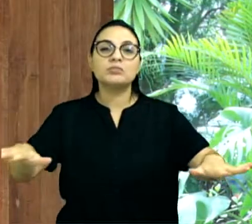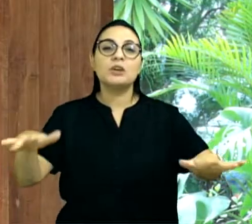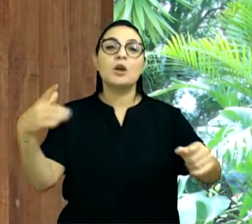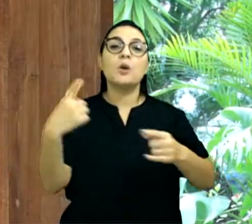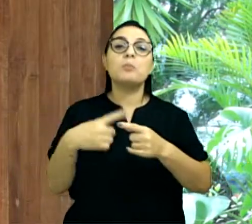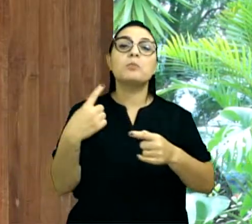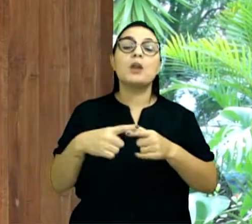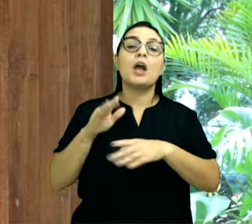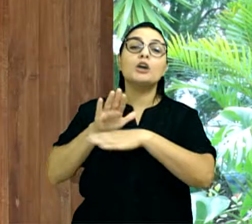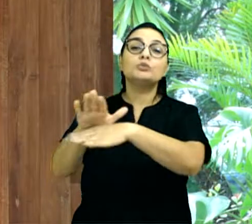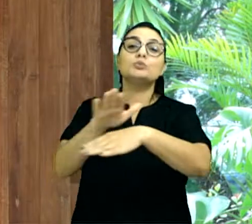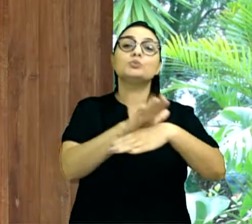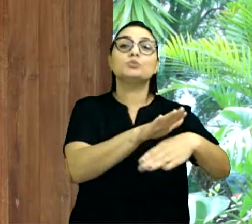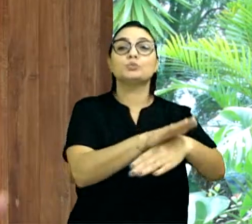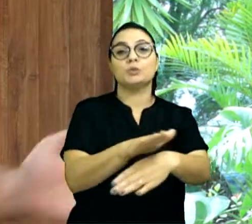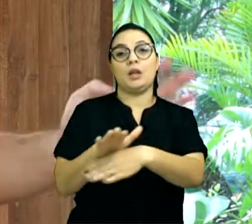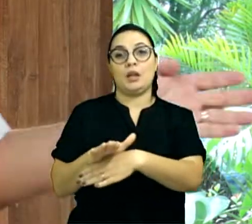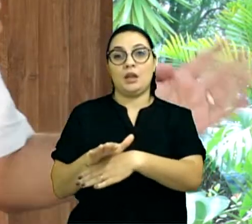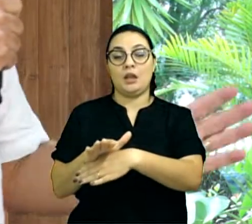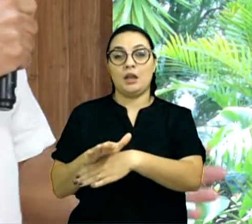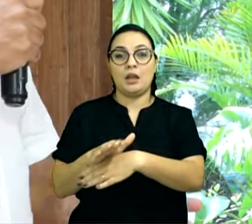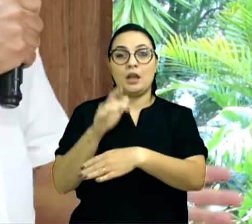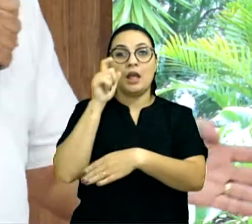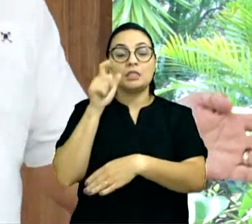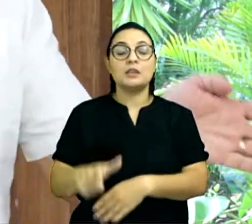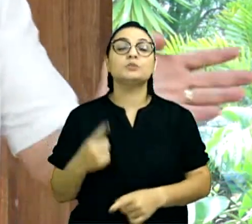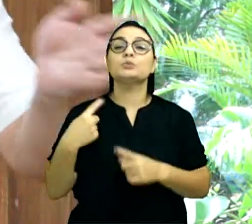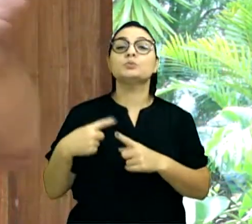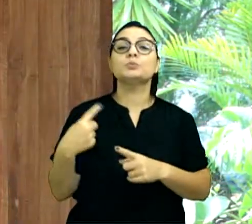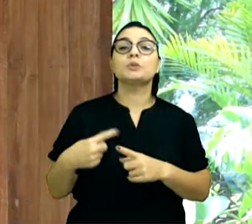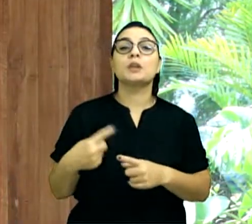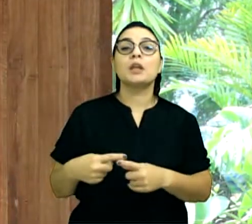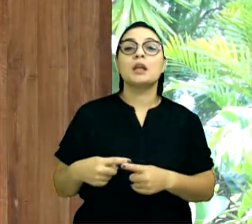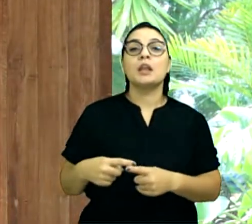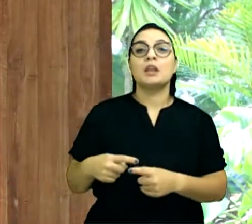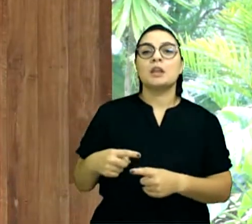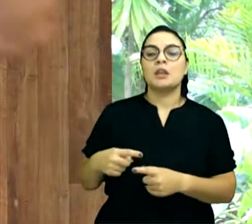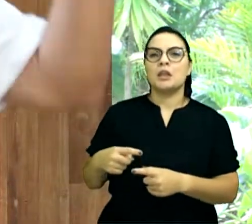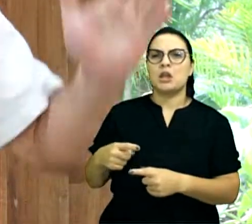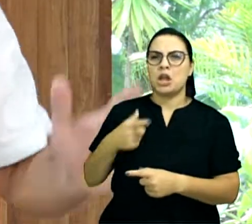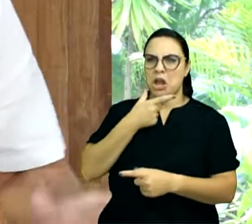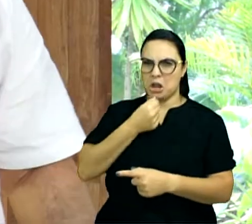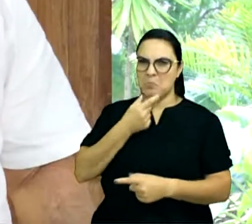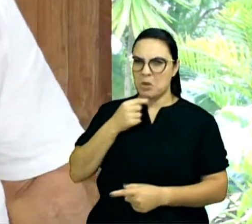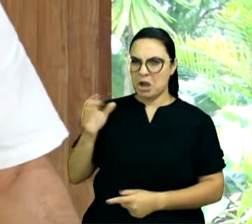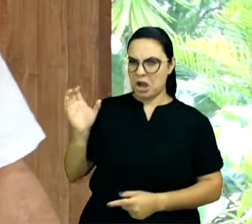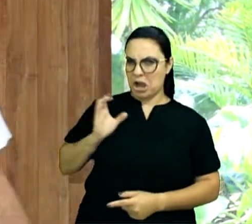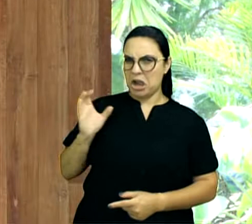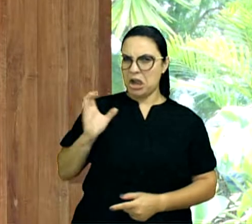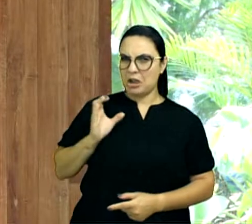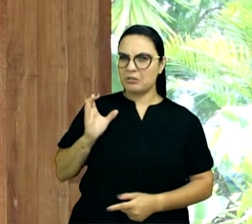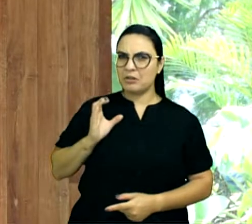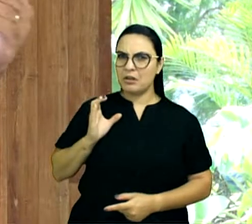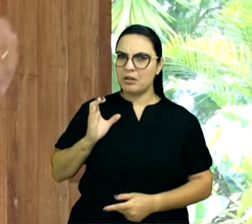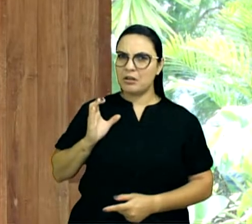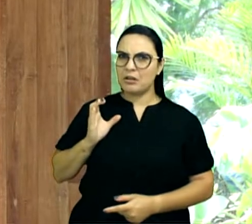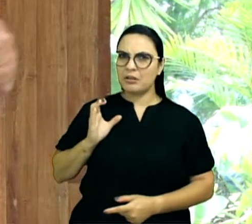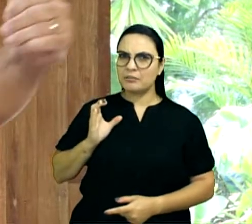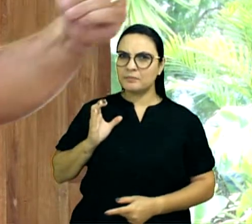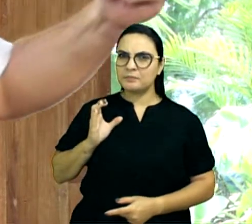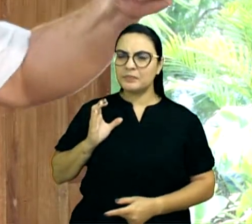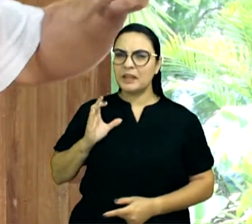ajudar outros. Isso é muito interessante. Se você for analisar, os grandes homens que têm muito dinheiro no mundo, eles têm